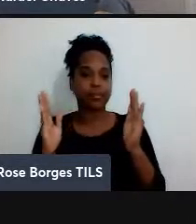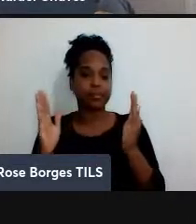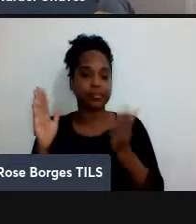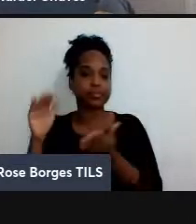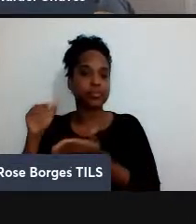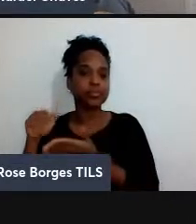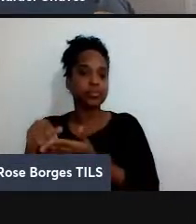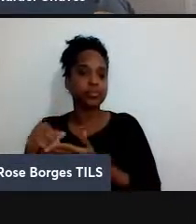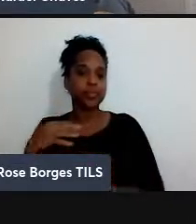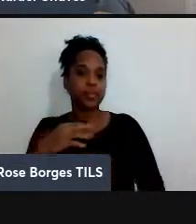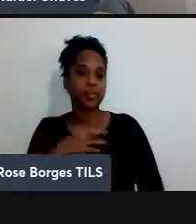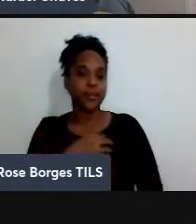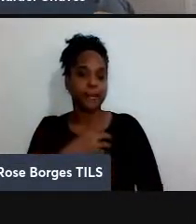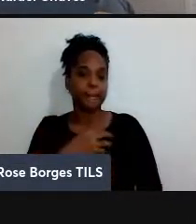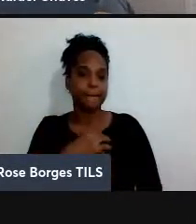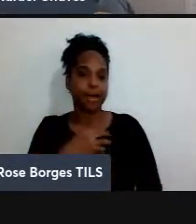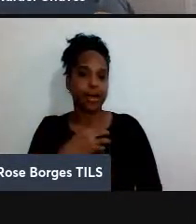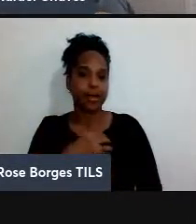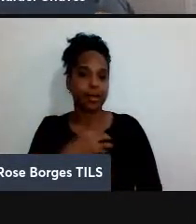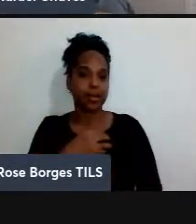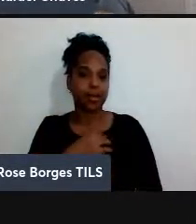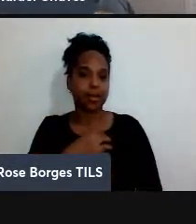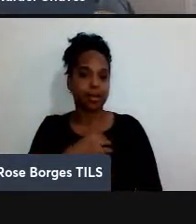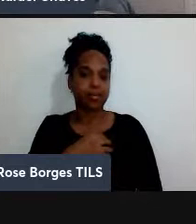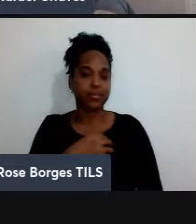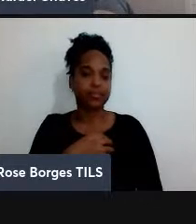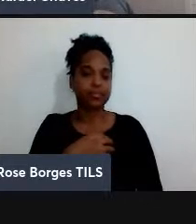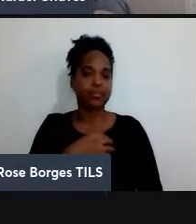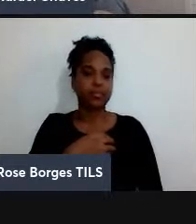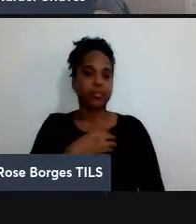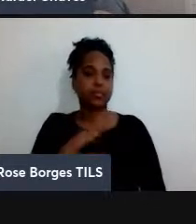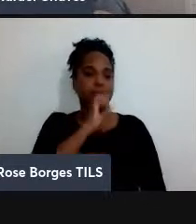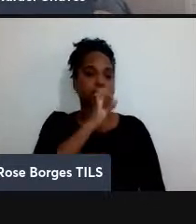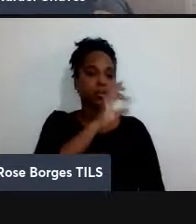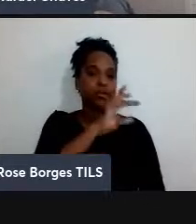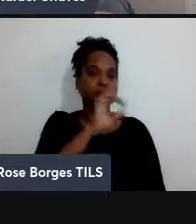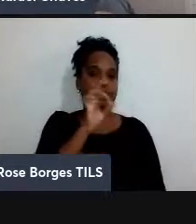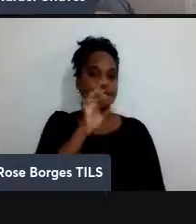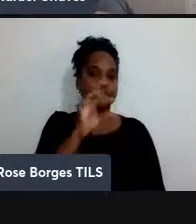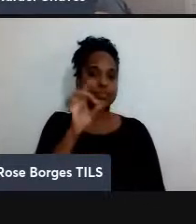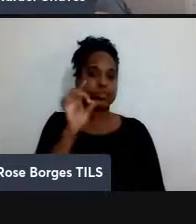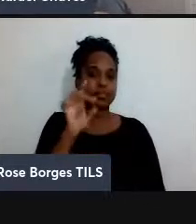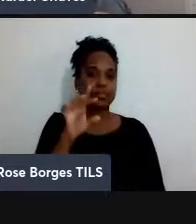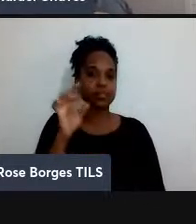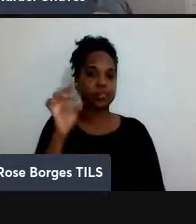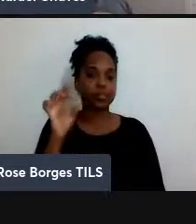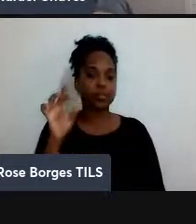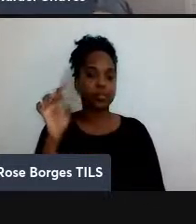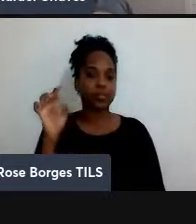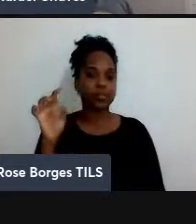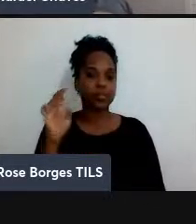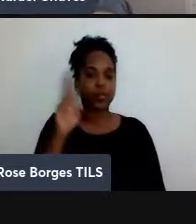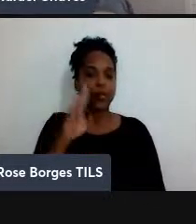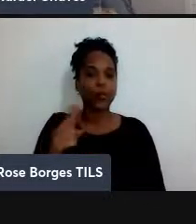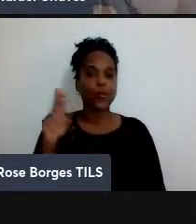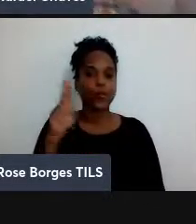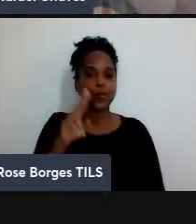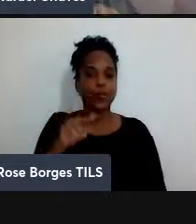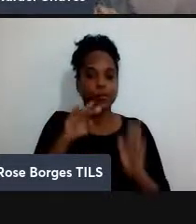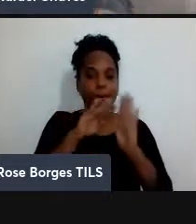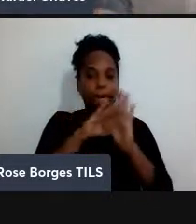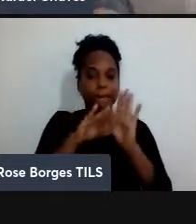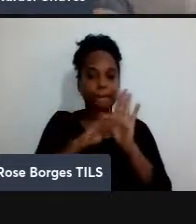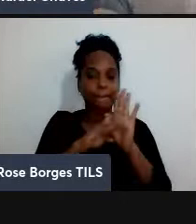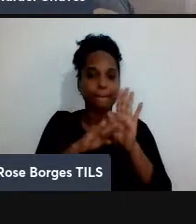entre cada uma dessas estações intermediárias, eu aplico esse protocolo de teleportação do emaranhamento e